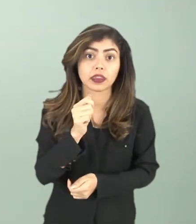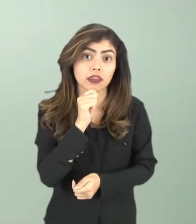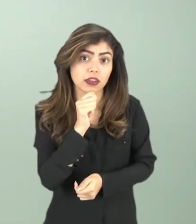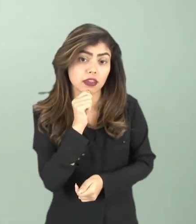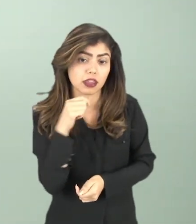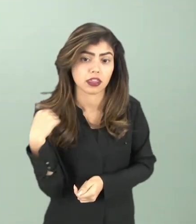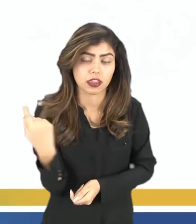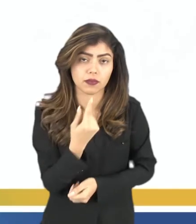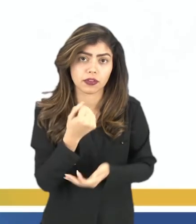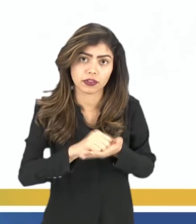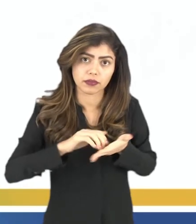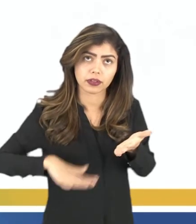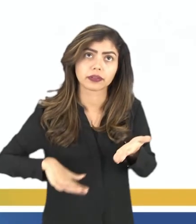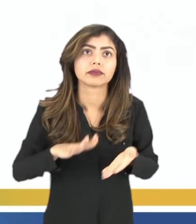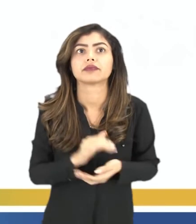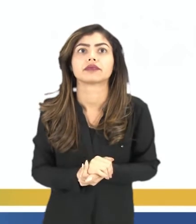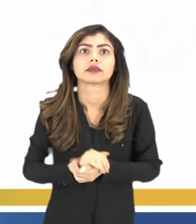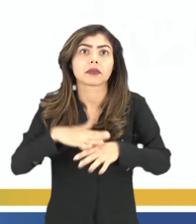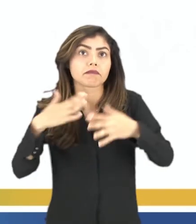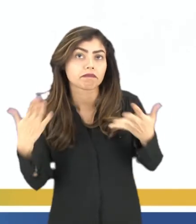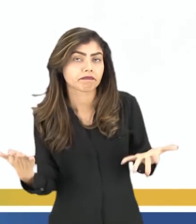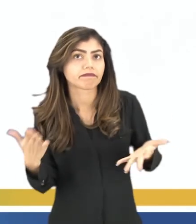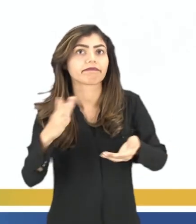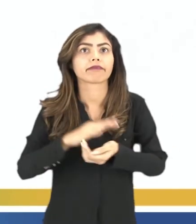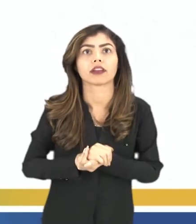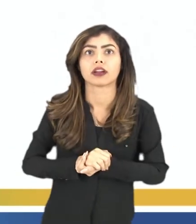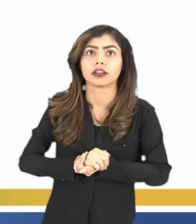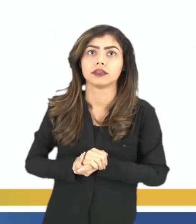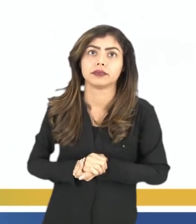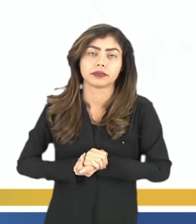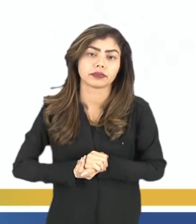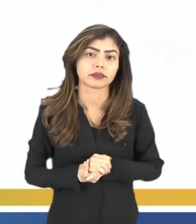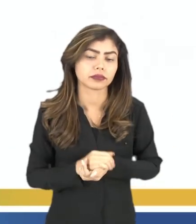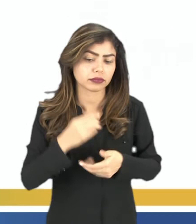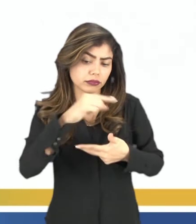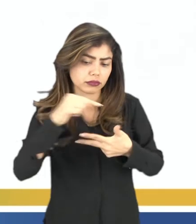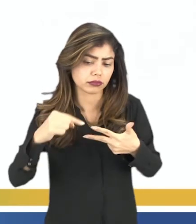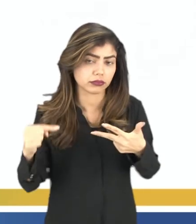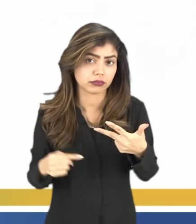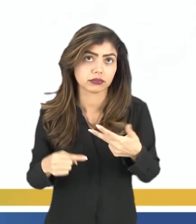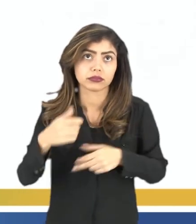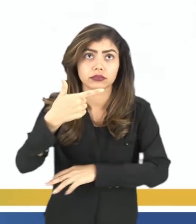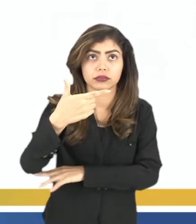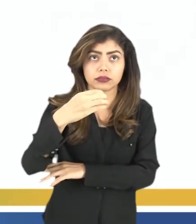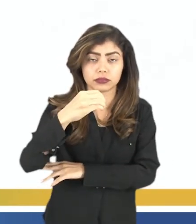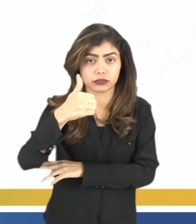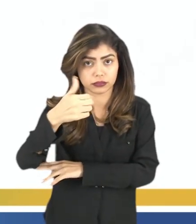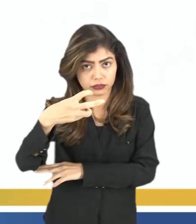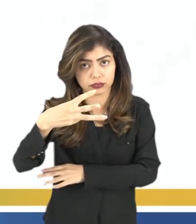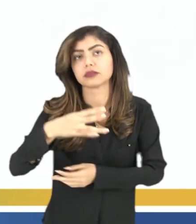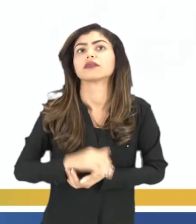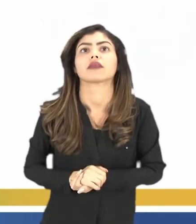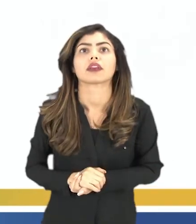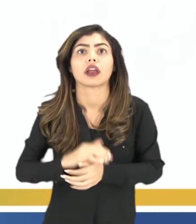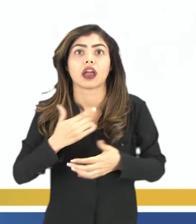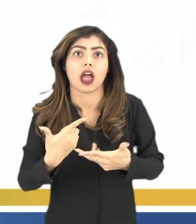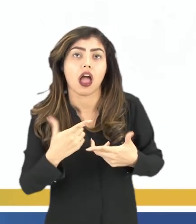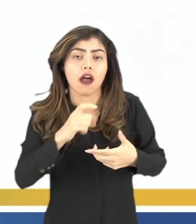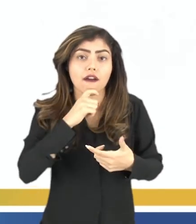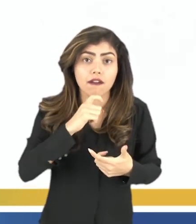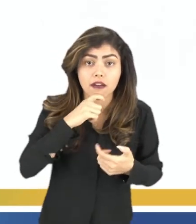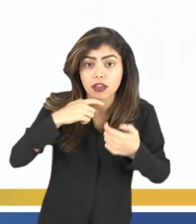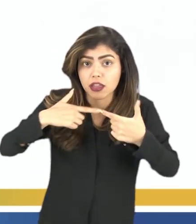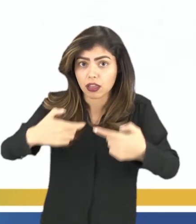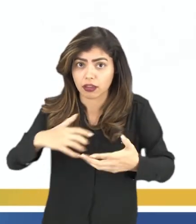tem um exercitando. Embora, questão do Enem também, tá? Pessoal, 2013. Embora o aspecto mais